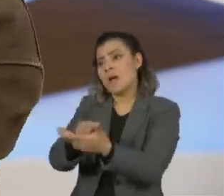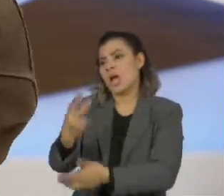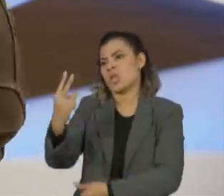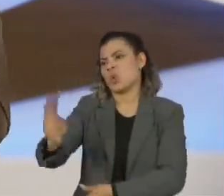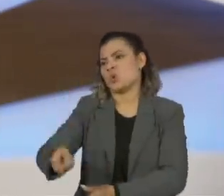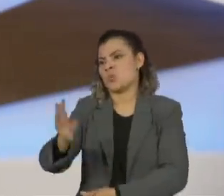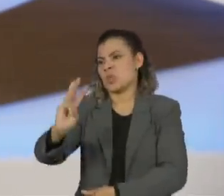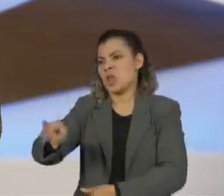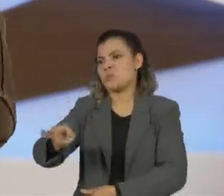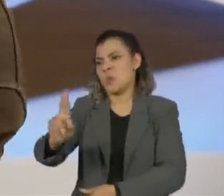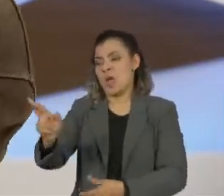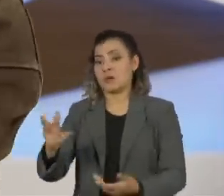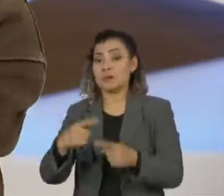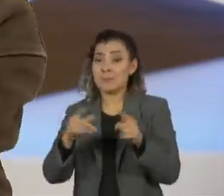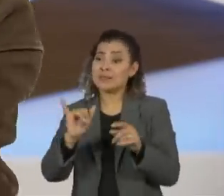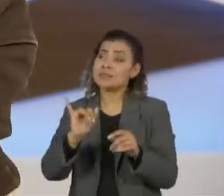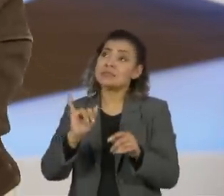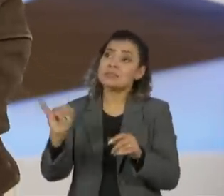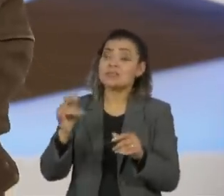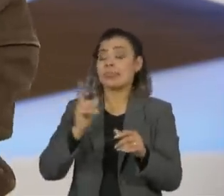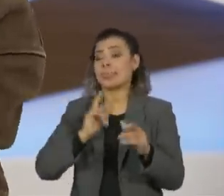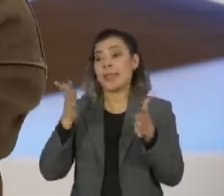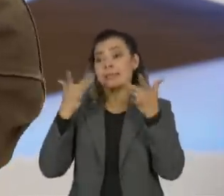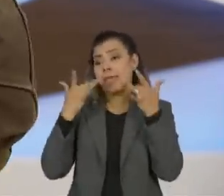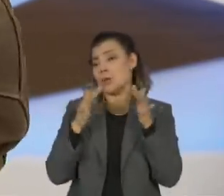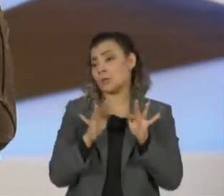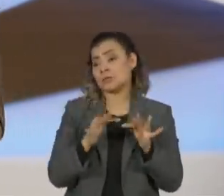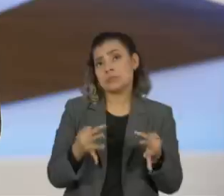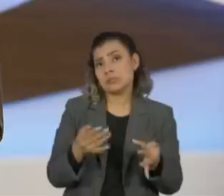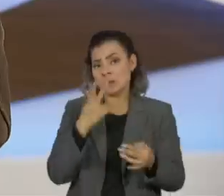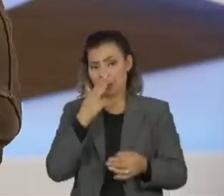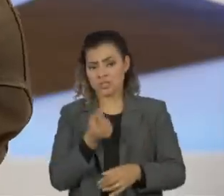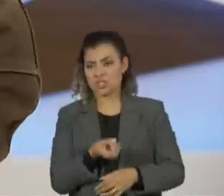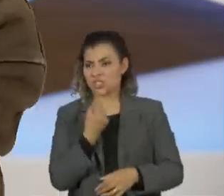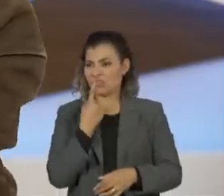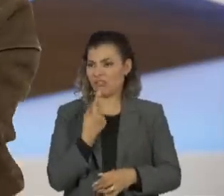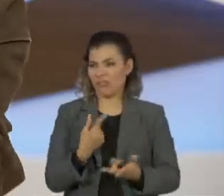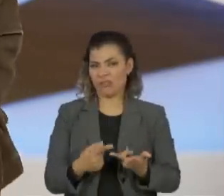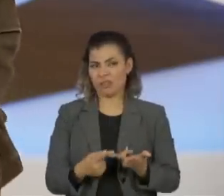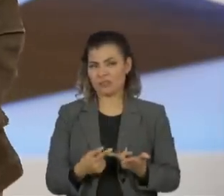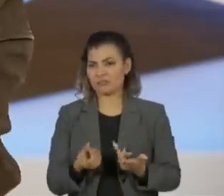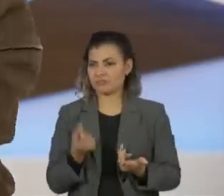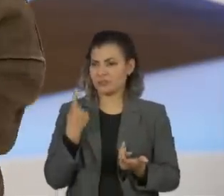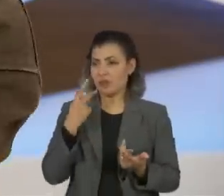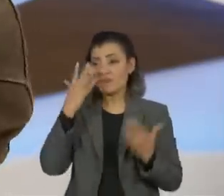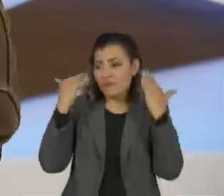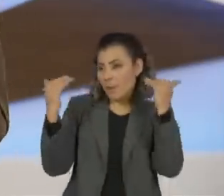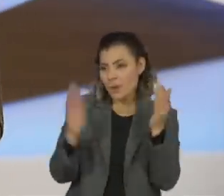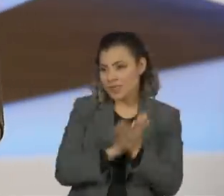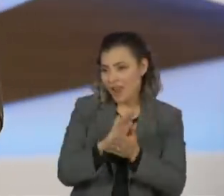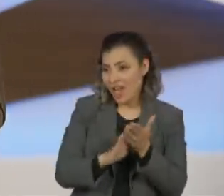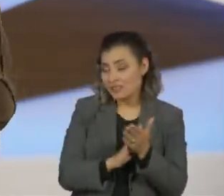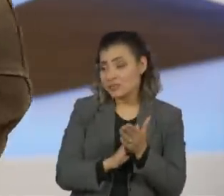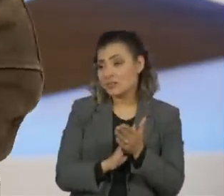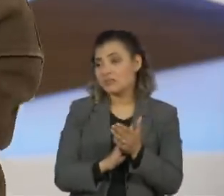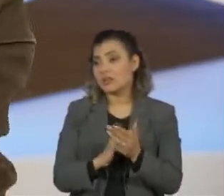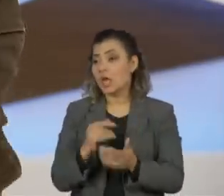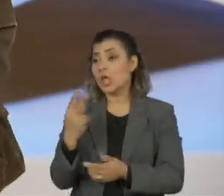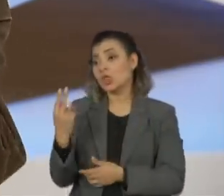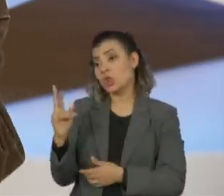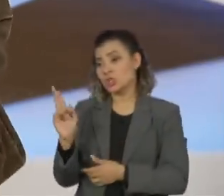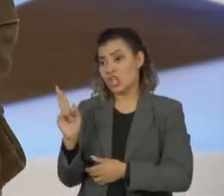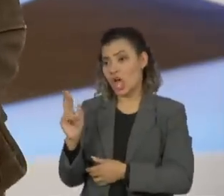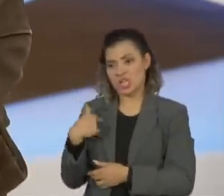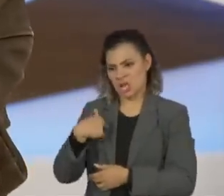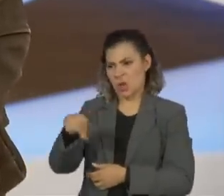peça de teatro ou uma coisa mais esquisitona, vamos dizer assim, que não esteja na boca do povo, qualquer mais dois reais a